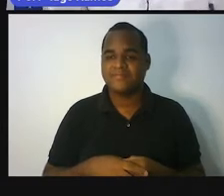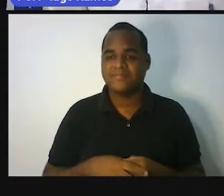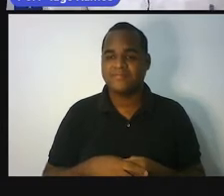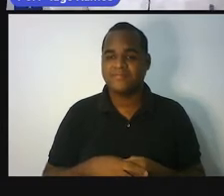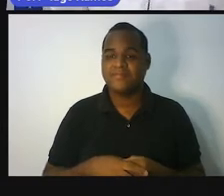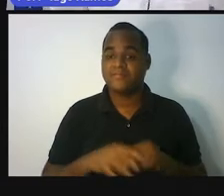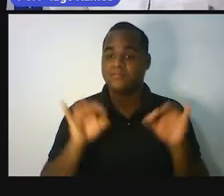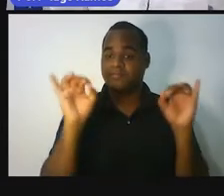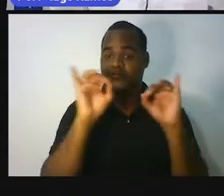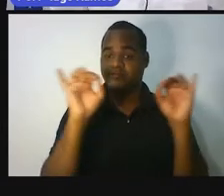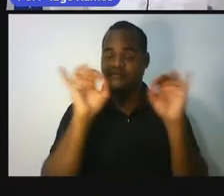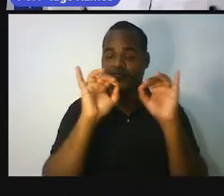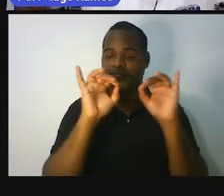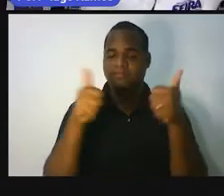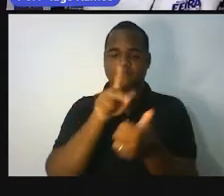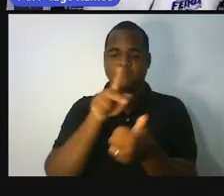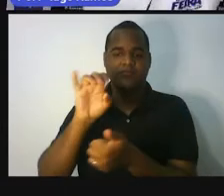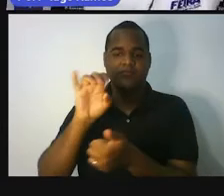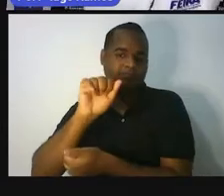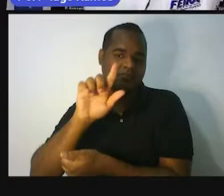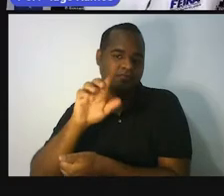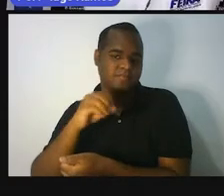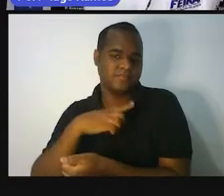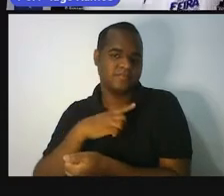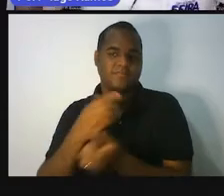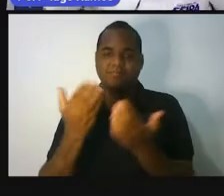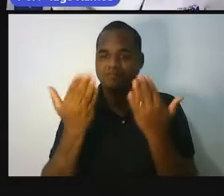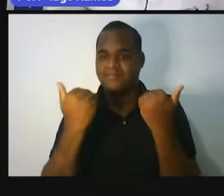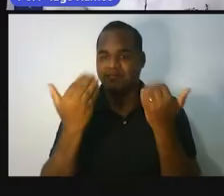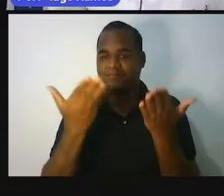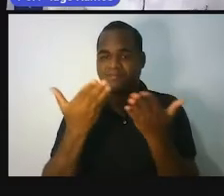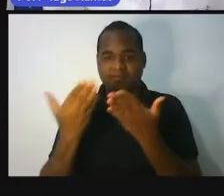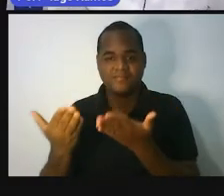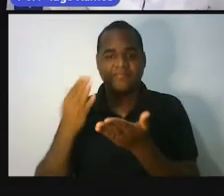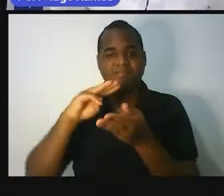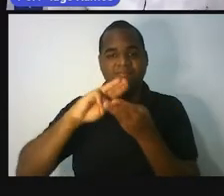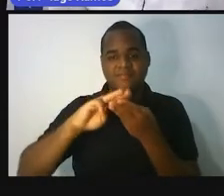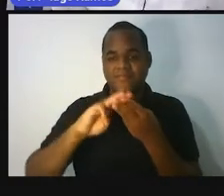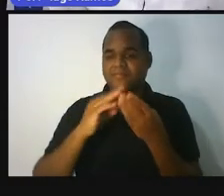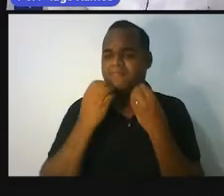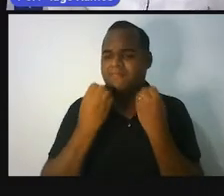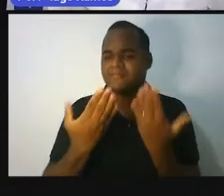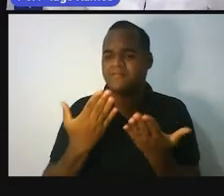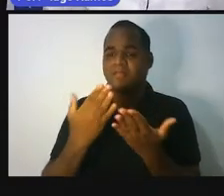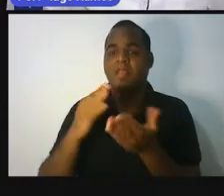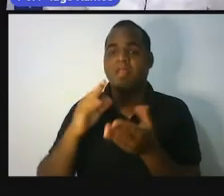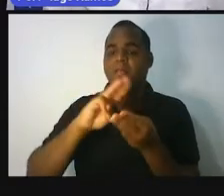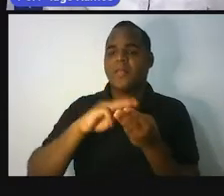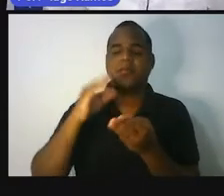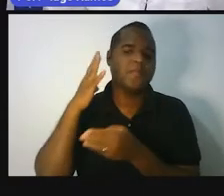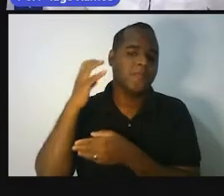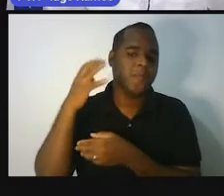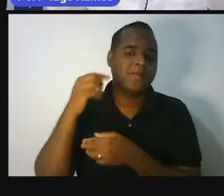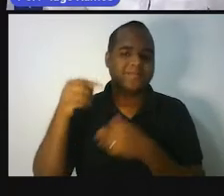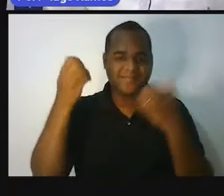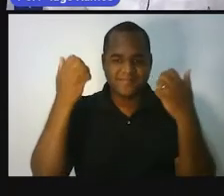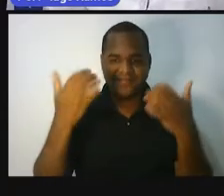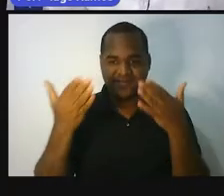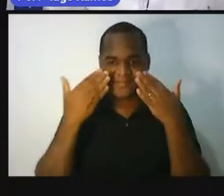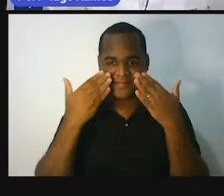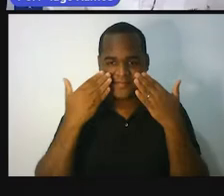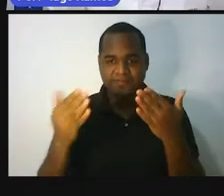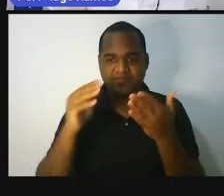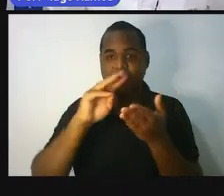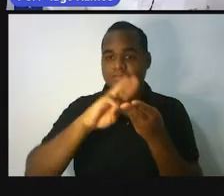Olá, eu sou o professor Iago Ramos, sejam bem-vindos ao MatemáticaCast, um podcast que vai te apresentar a matemática de um jeito